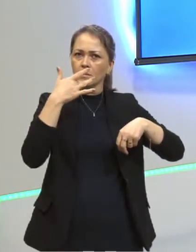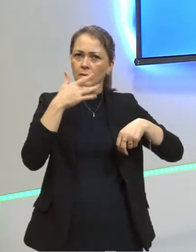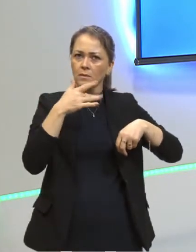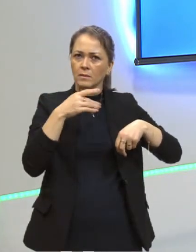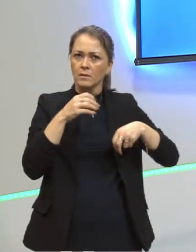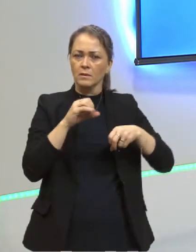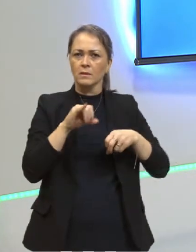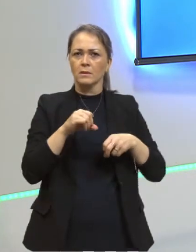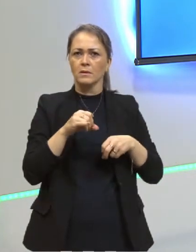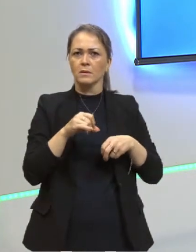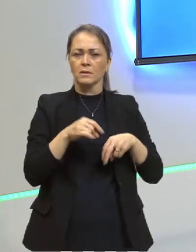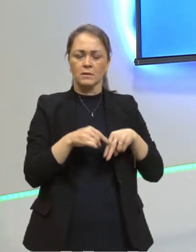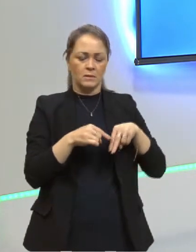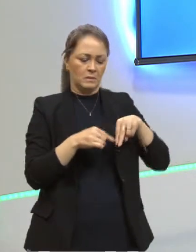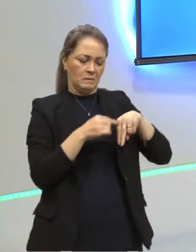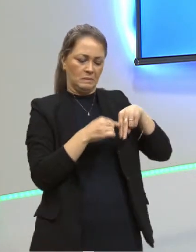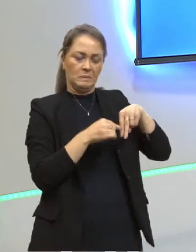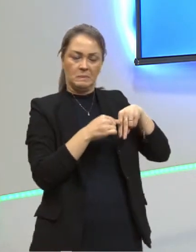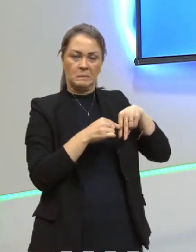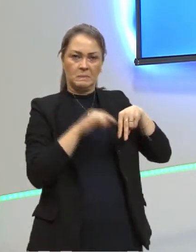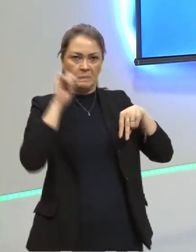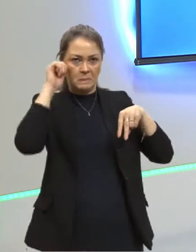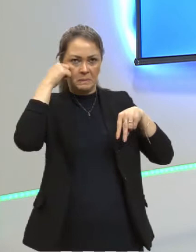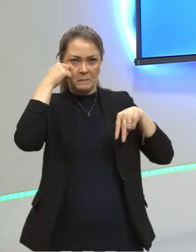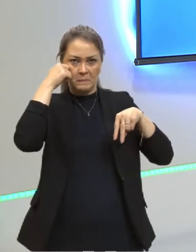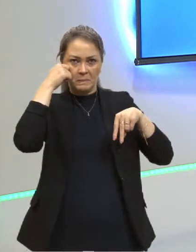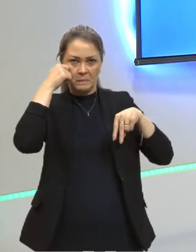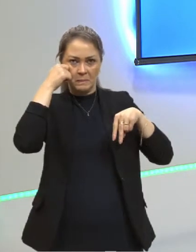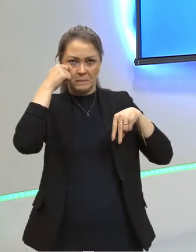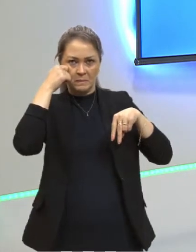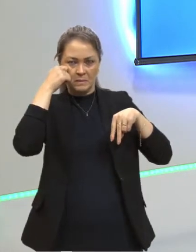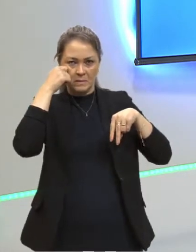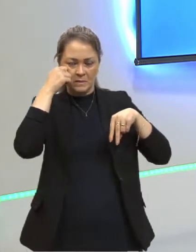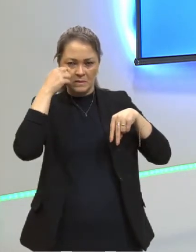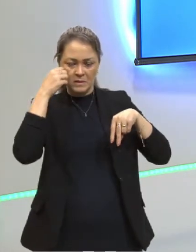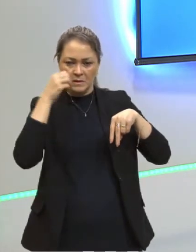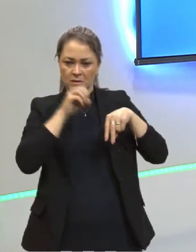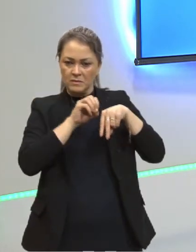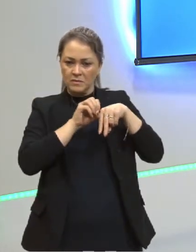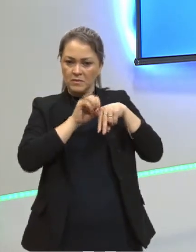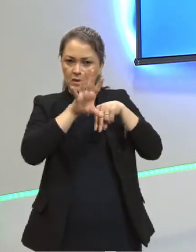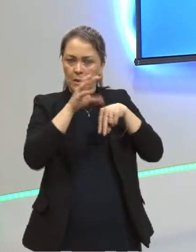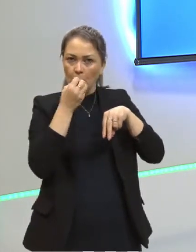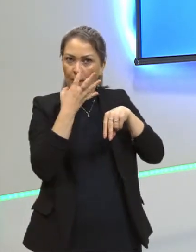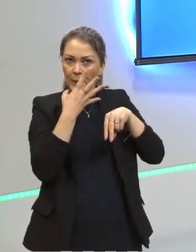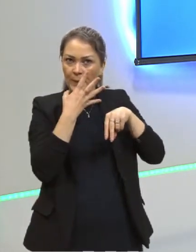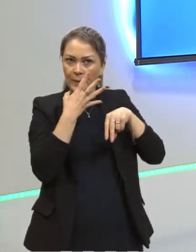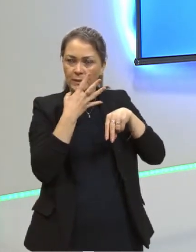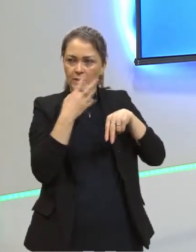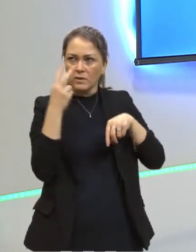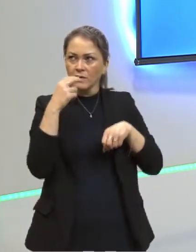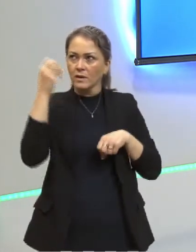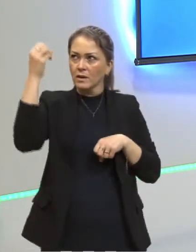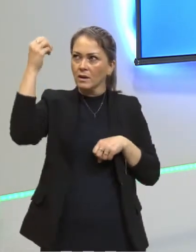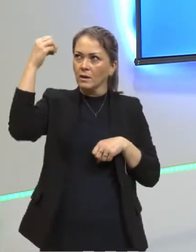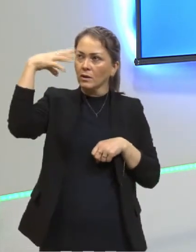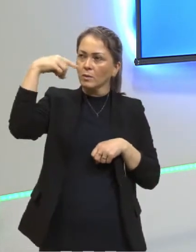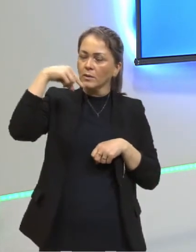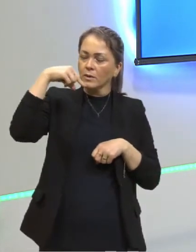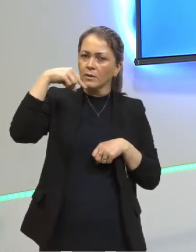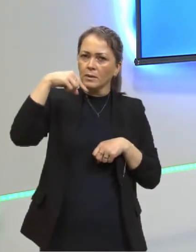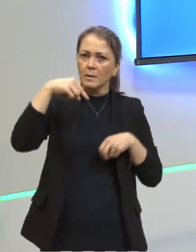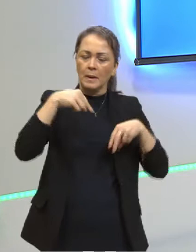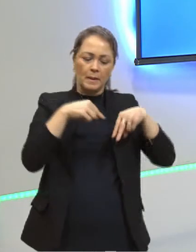Se essa calça preta estivesse refletindo bem, você estaria vendo a luz branca batendo